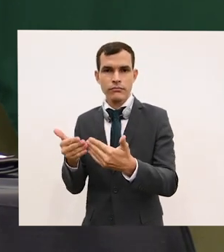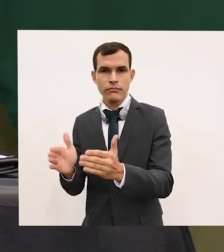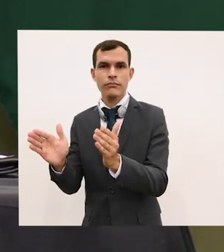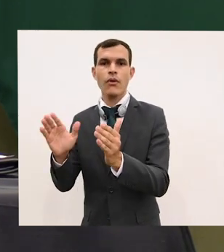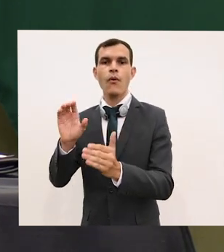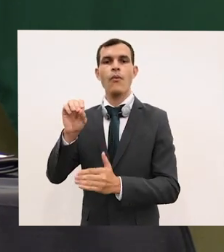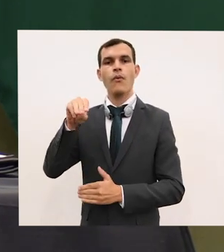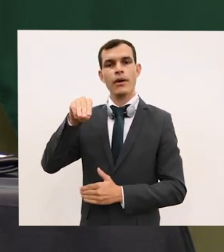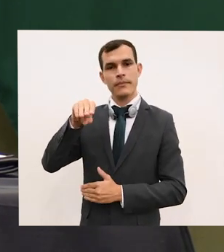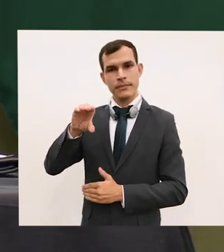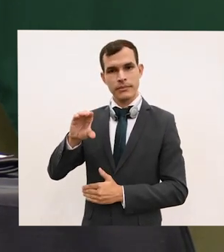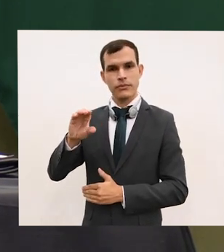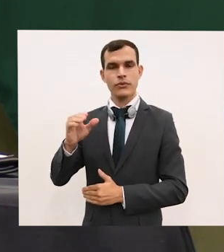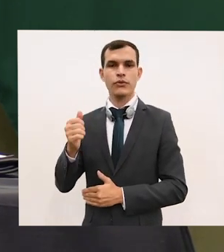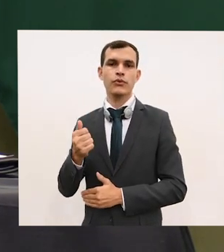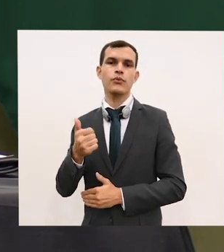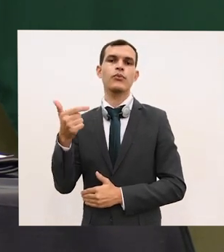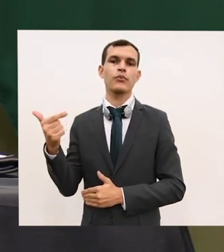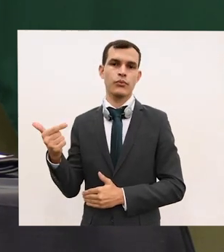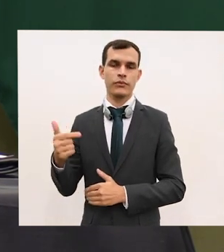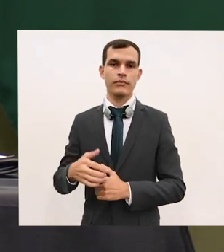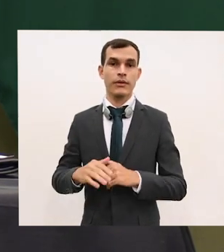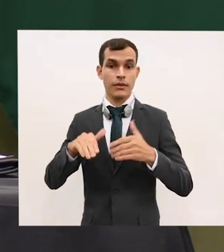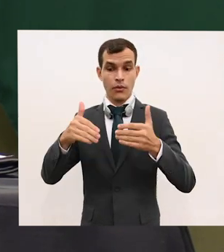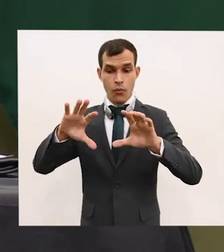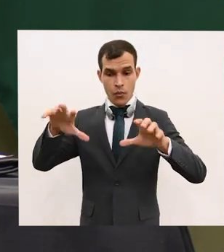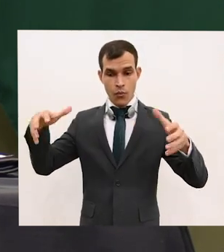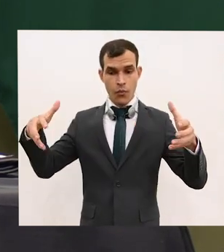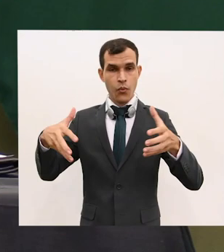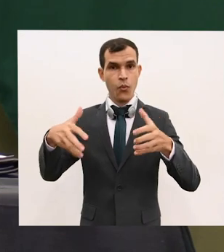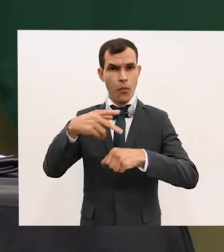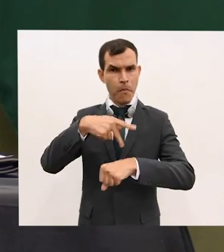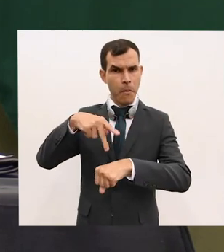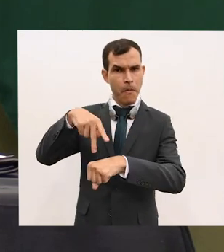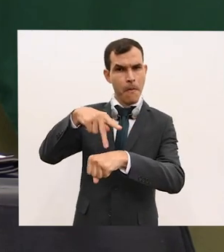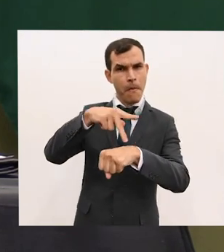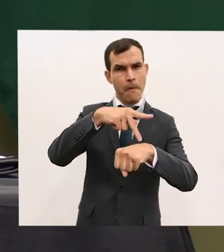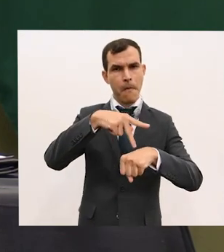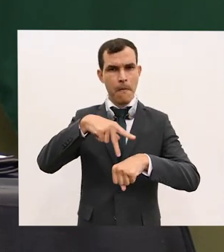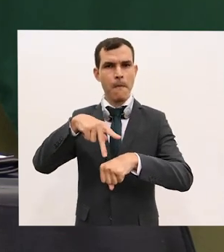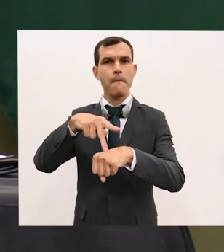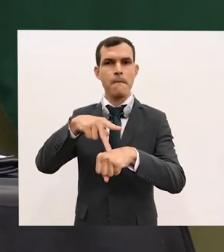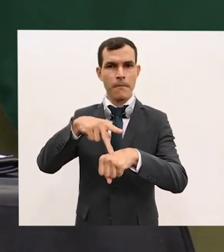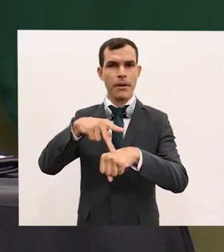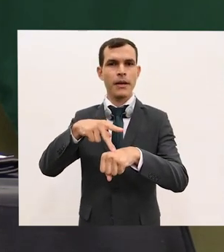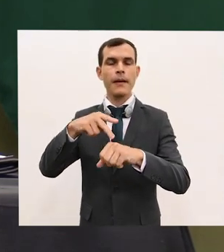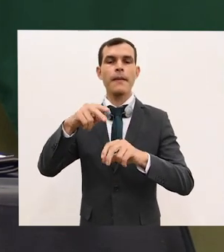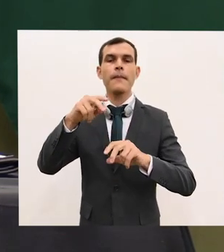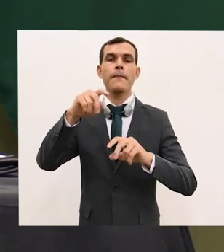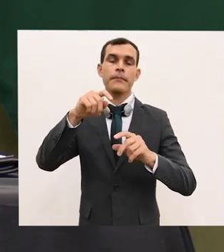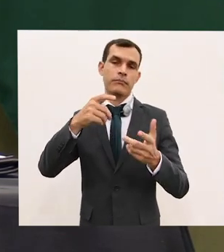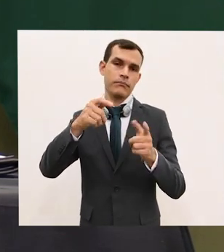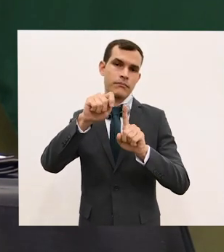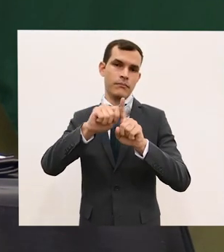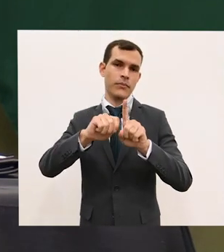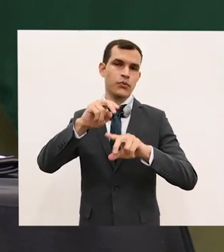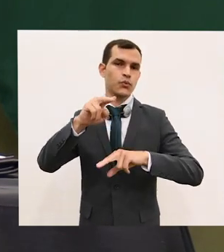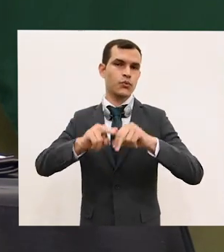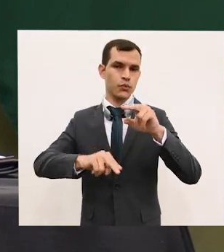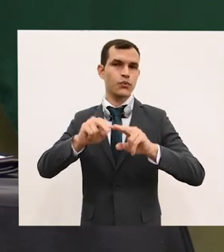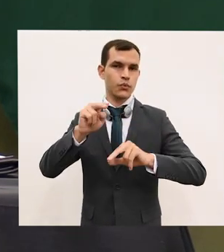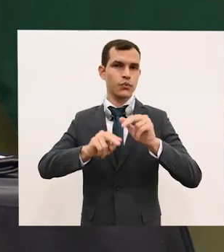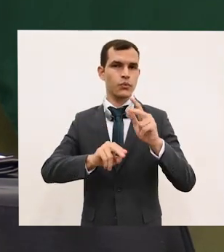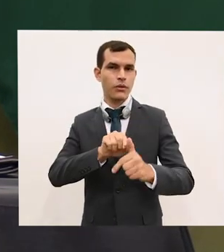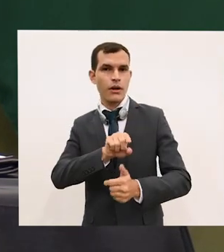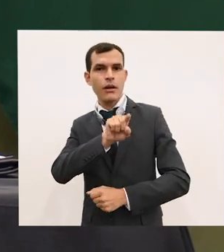do Conselho das Nações, conferência esta que ocorrerá em junho próximo, em Genebra. Finalmente,